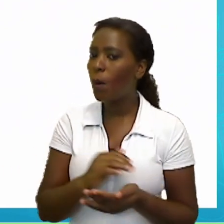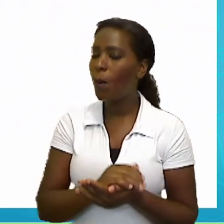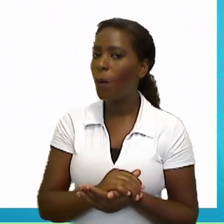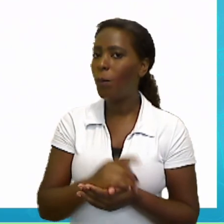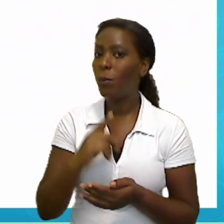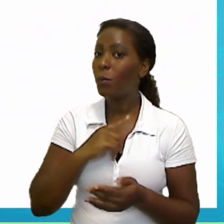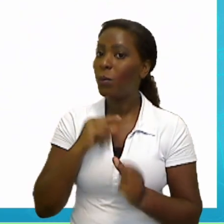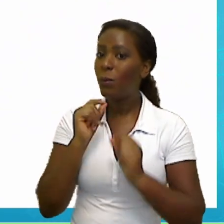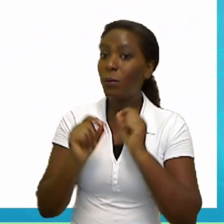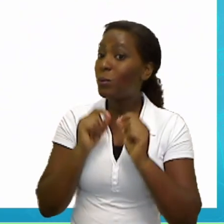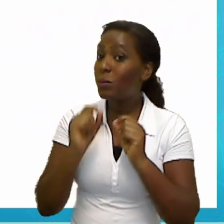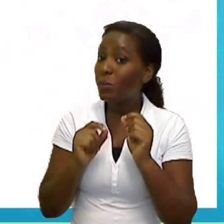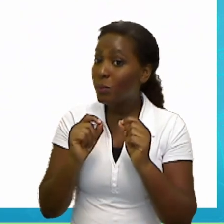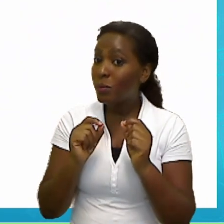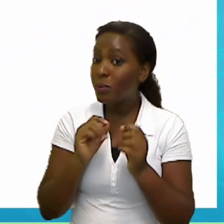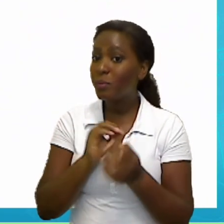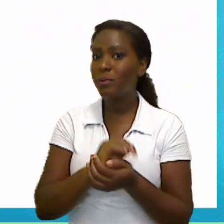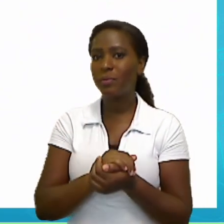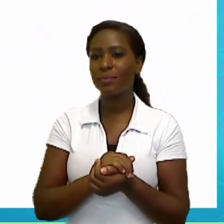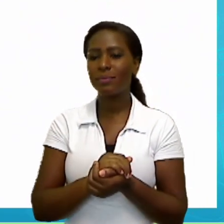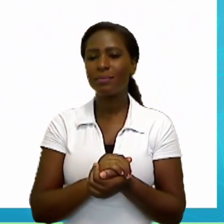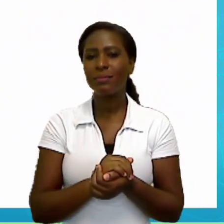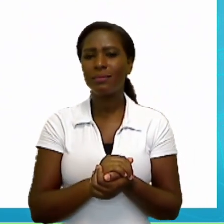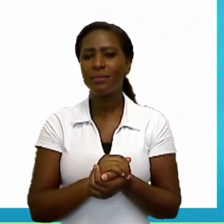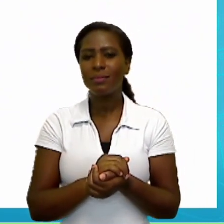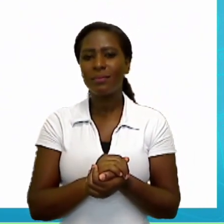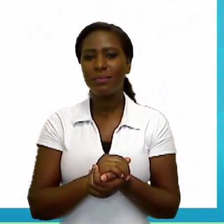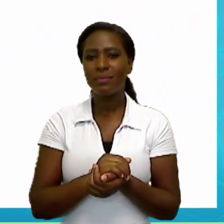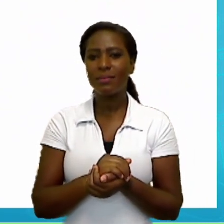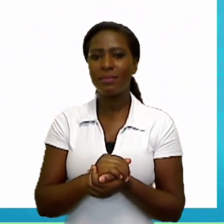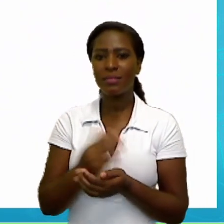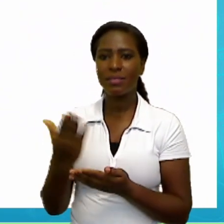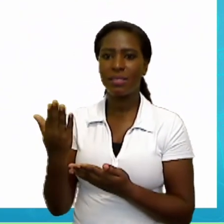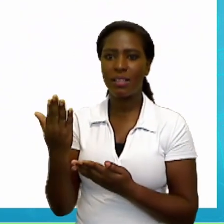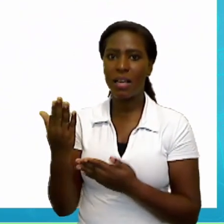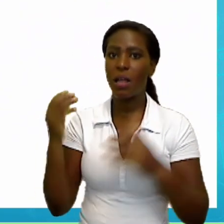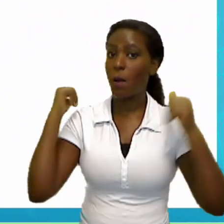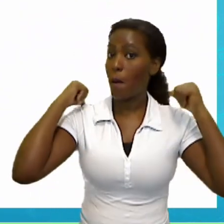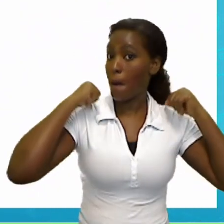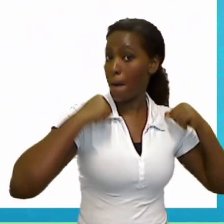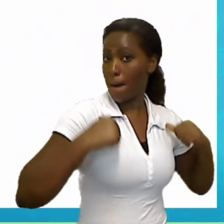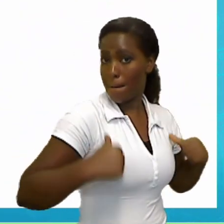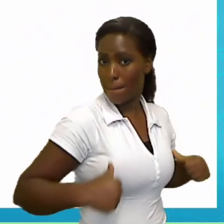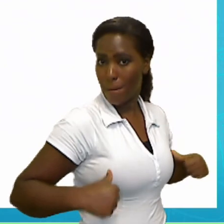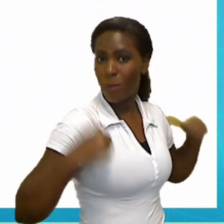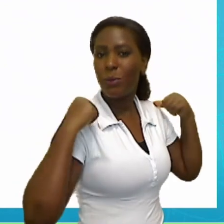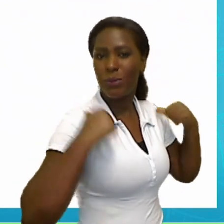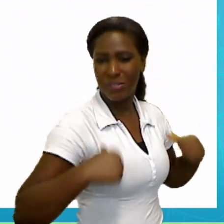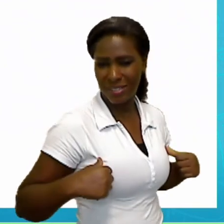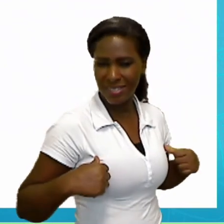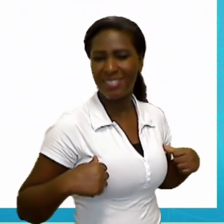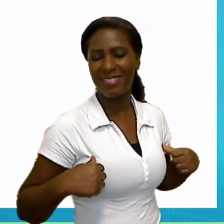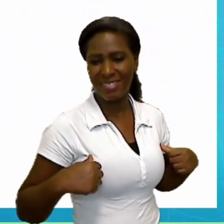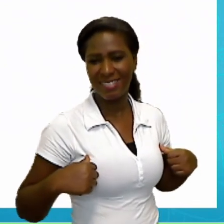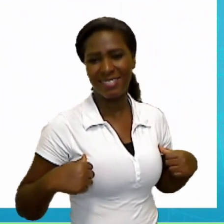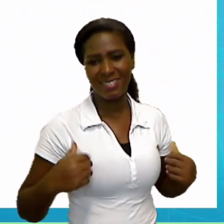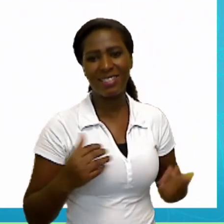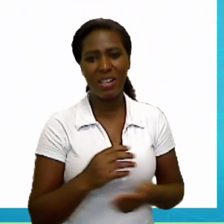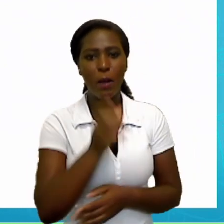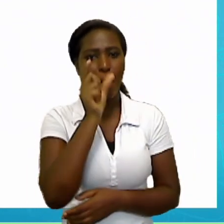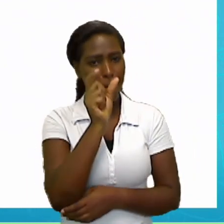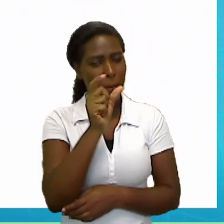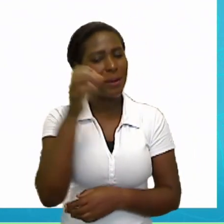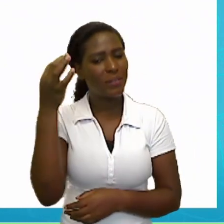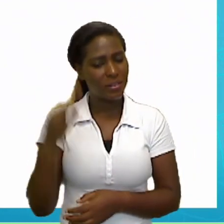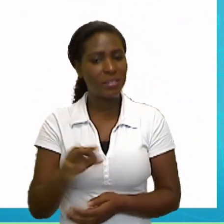bag. Repeat. School bag. Que é a mochila. Ou então, backpack. O número cinco,